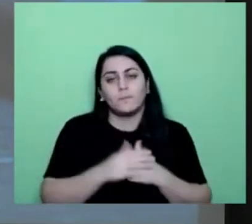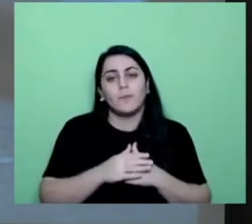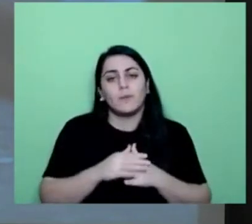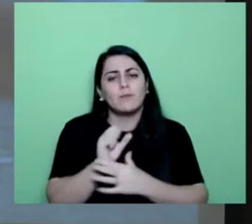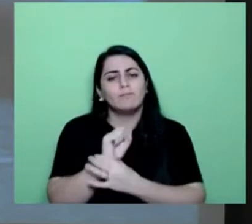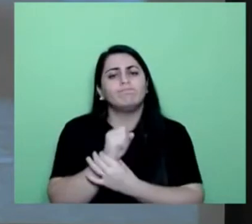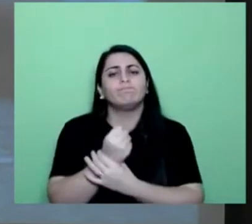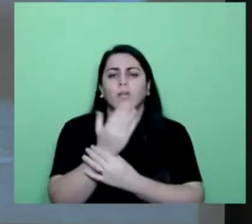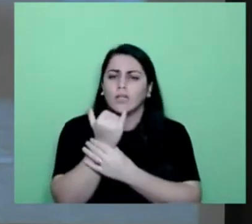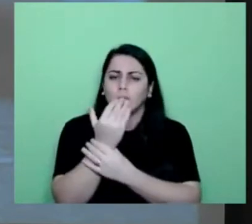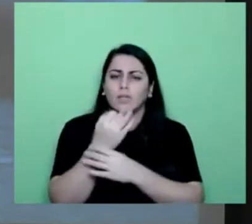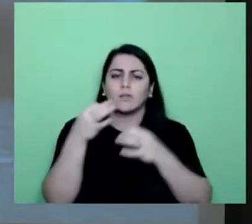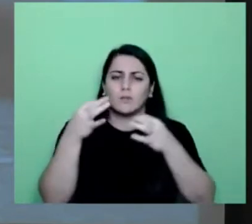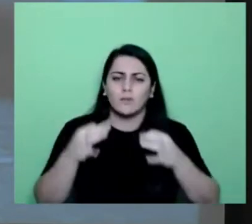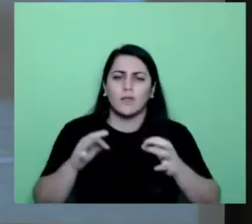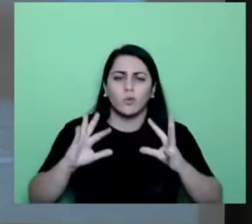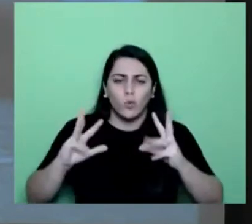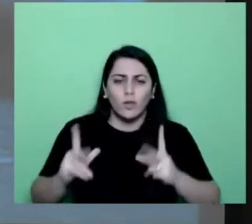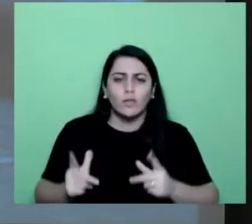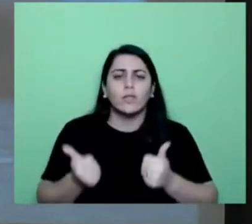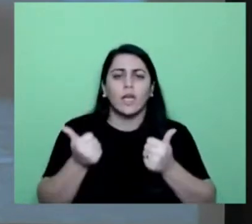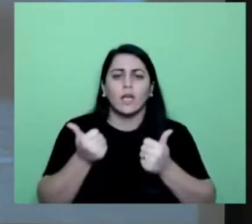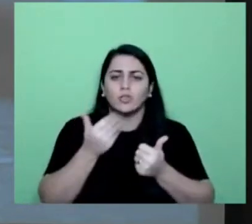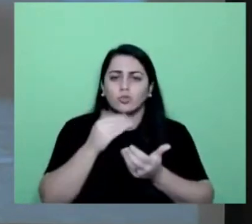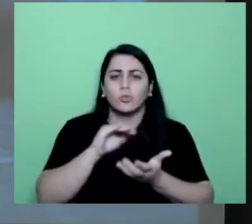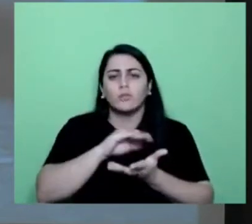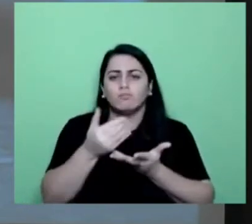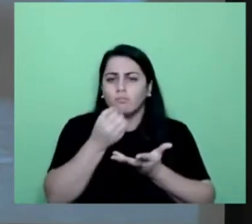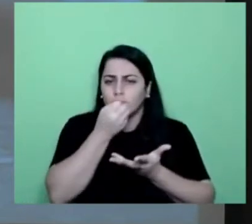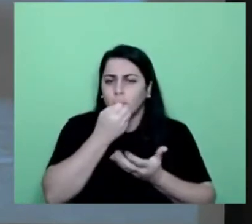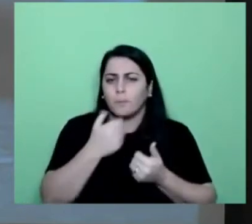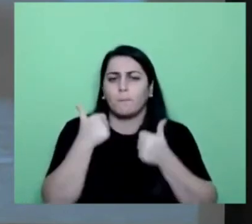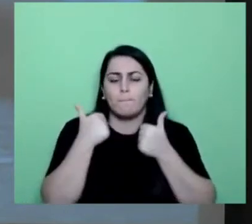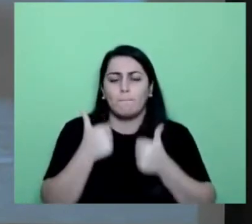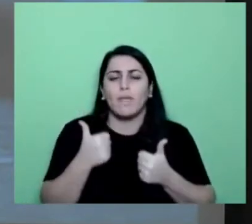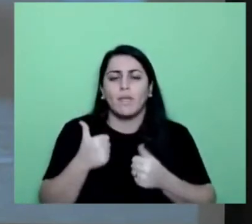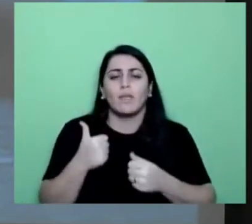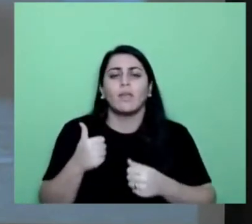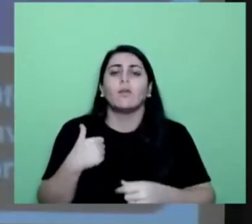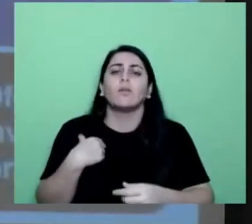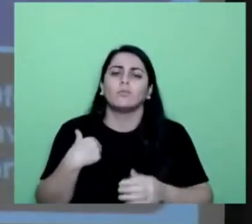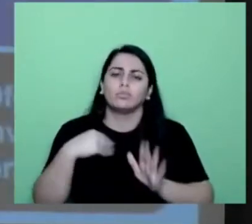adequada, com qualidade e quantidade, seguindo os princípios da segurança alimentar.